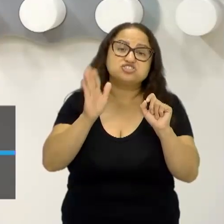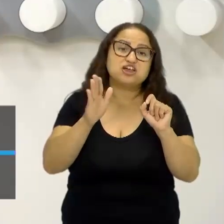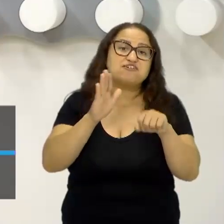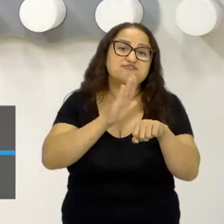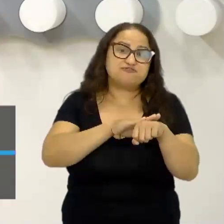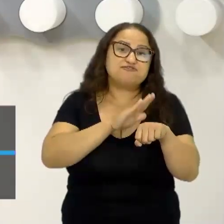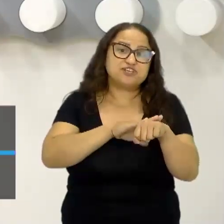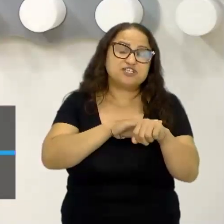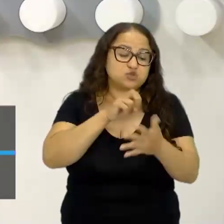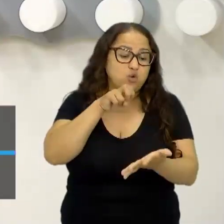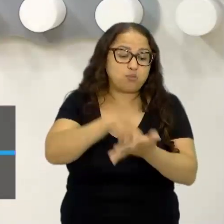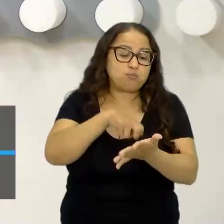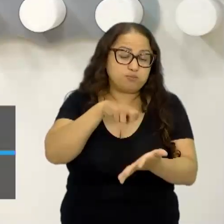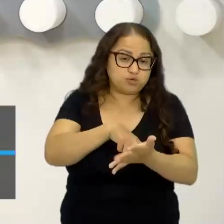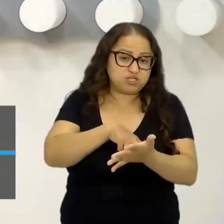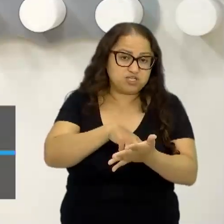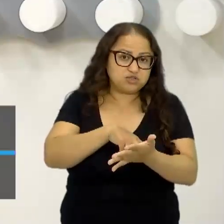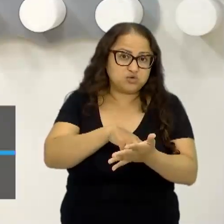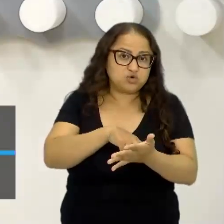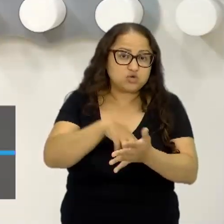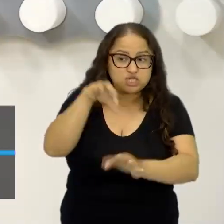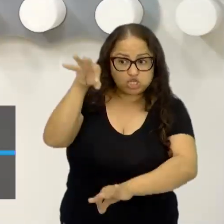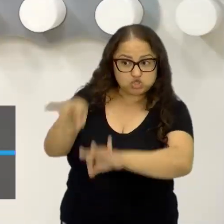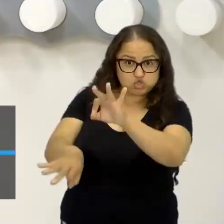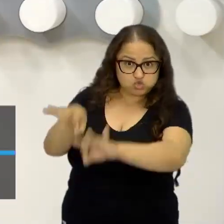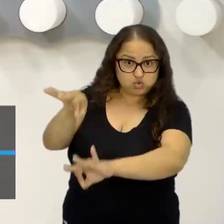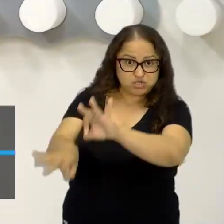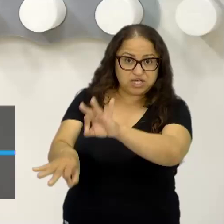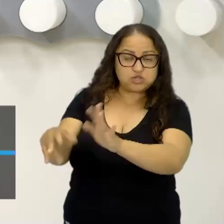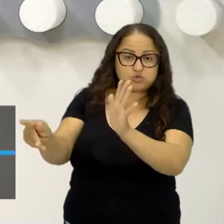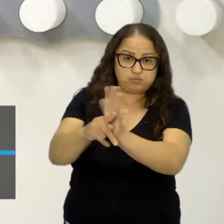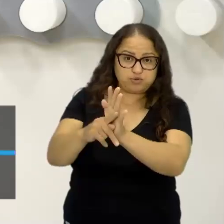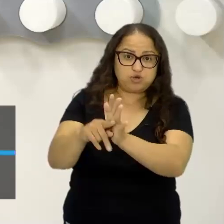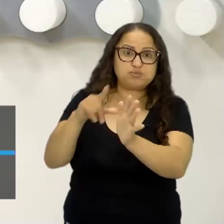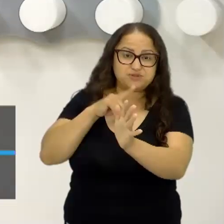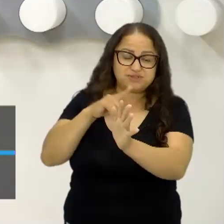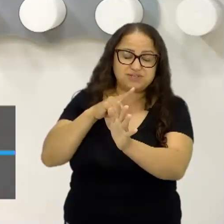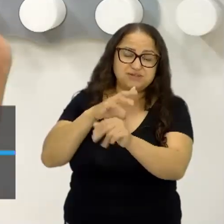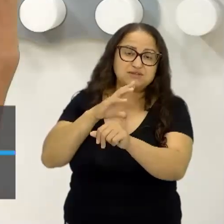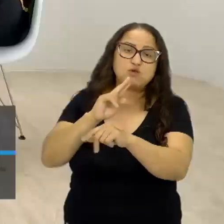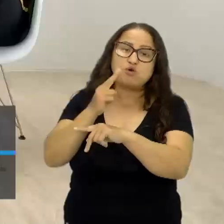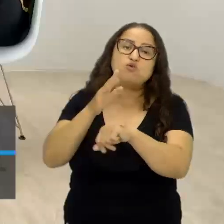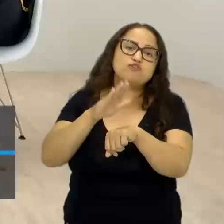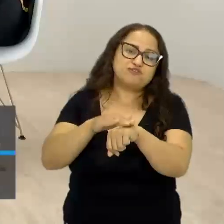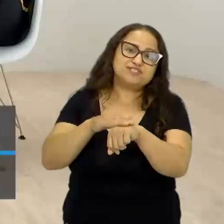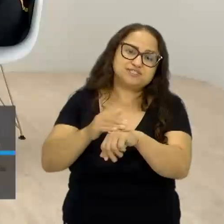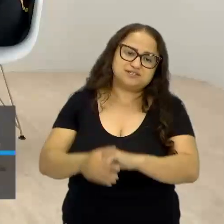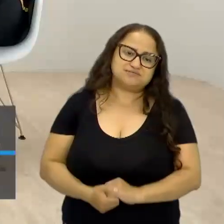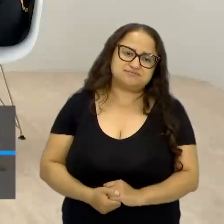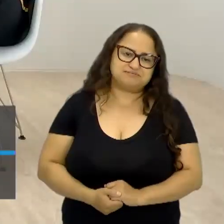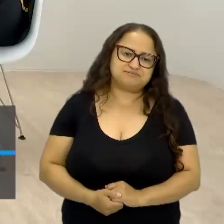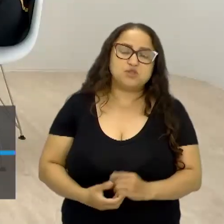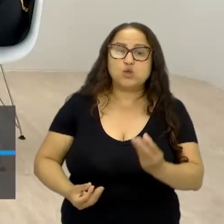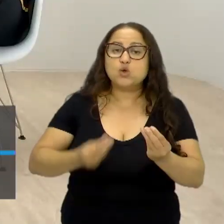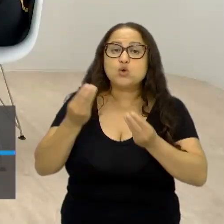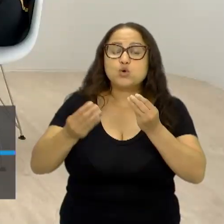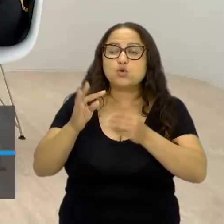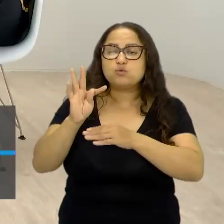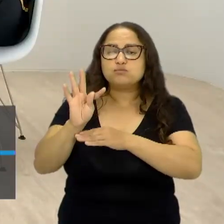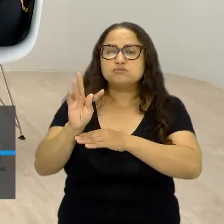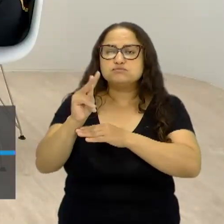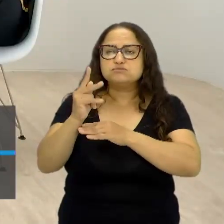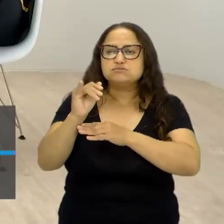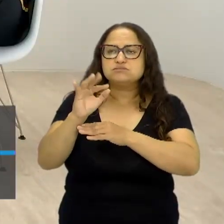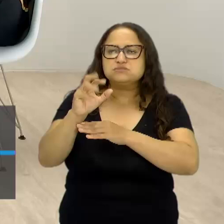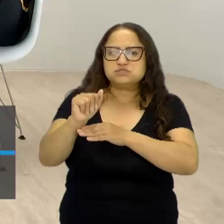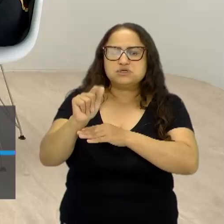punido, aquele que foi julgado, que ele está passando. Então, como o Tiago colocou, essa é uma visão